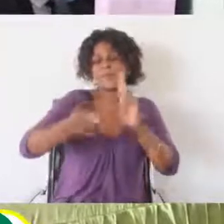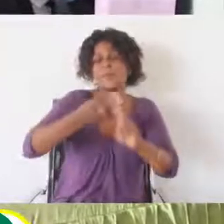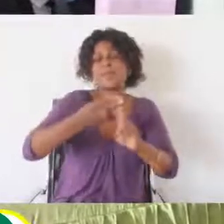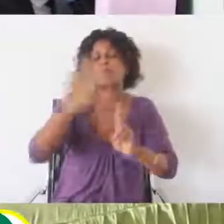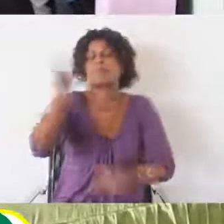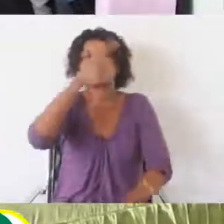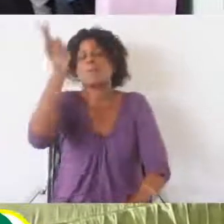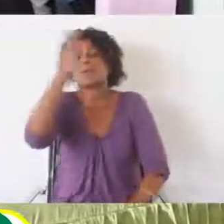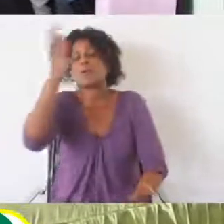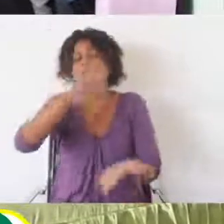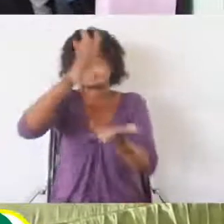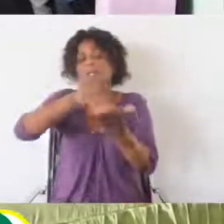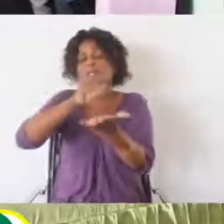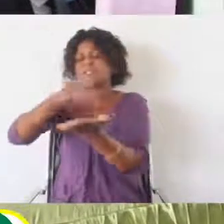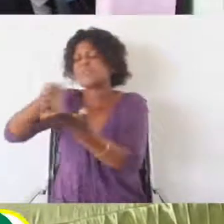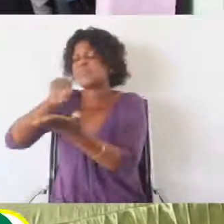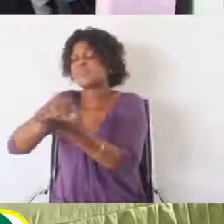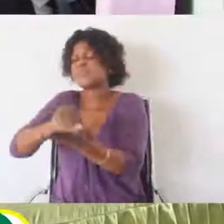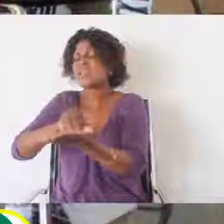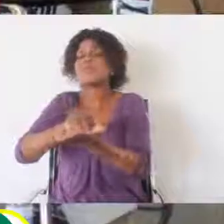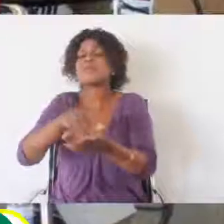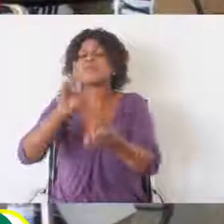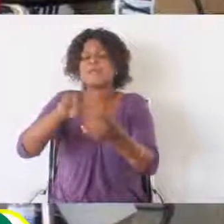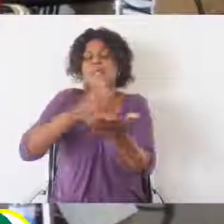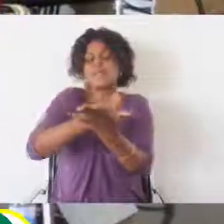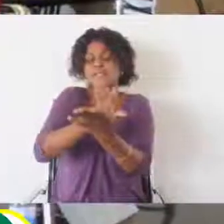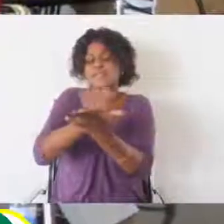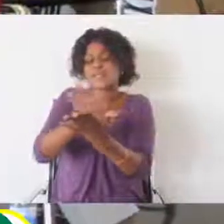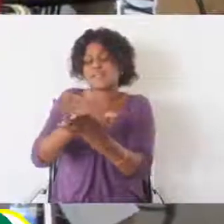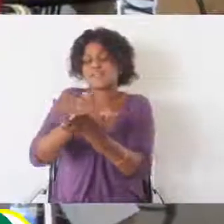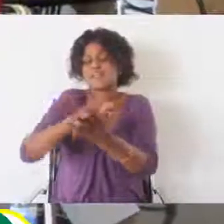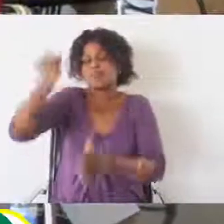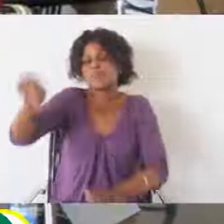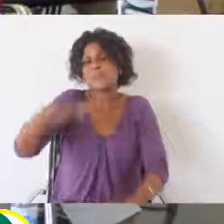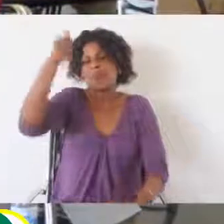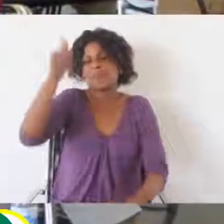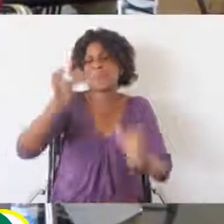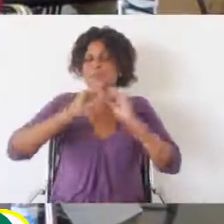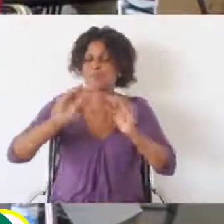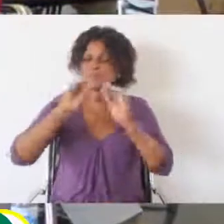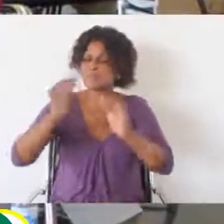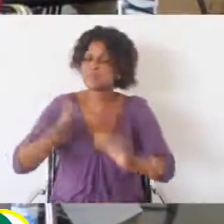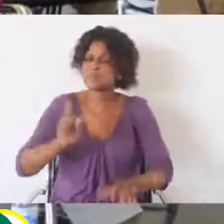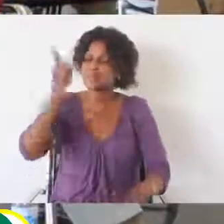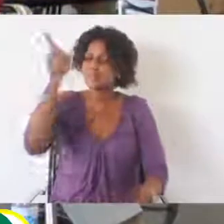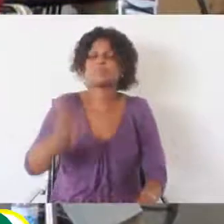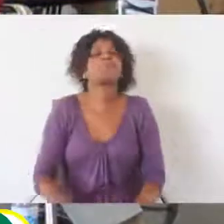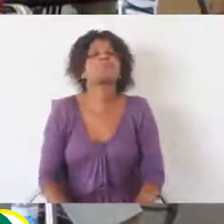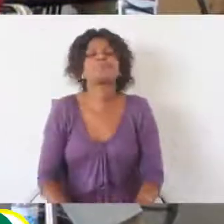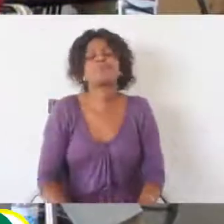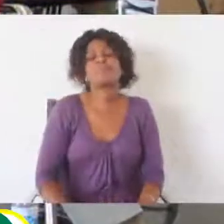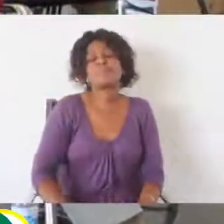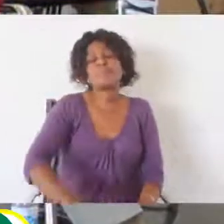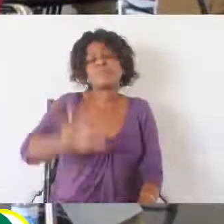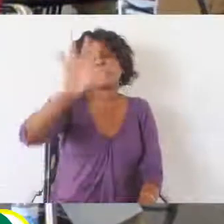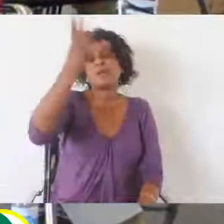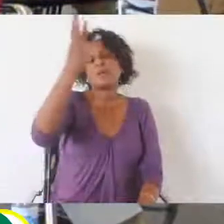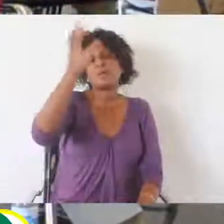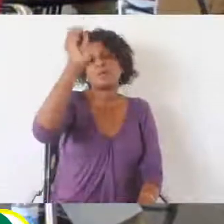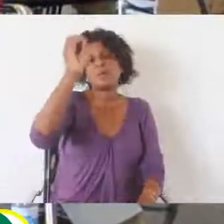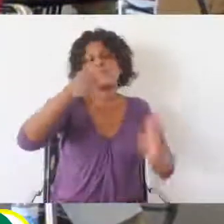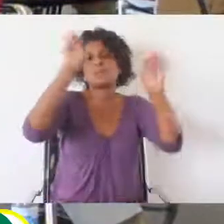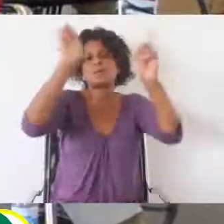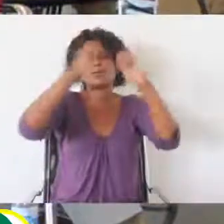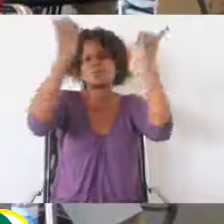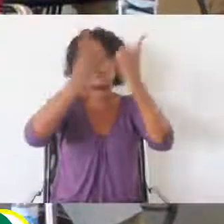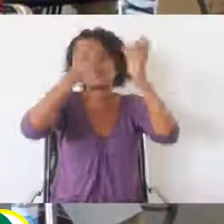de ensino. Trata-se da 54ª Conferência da Associação de Educação à Distância dos Países da África